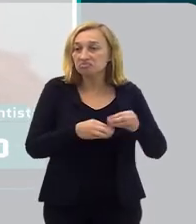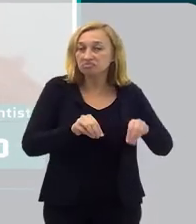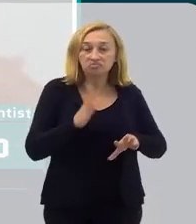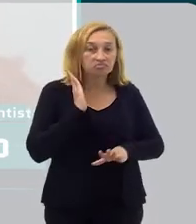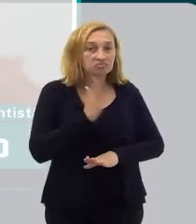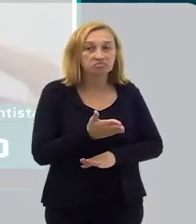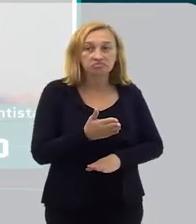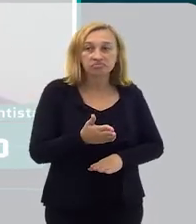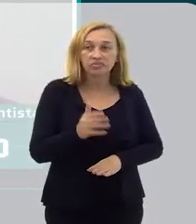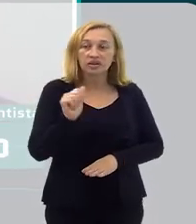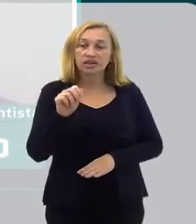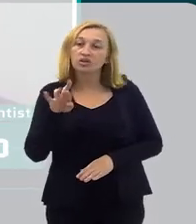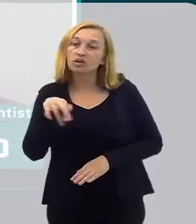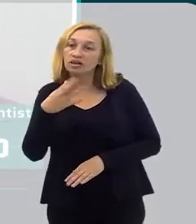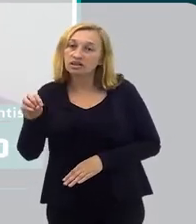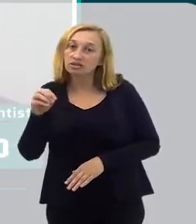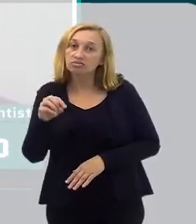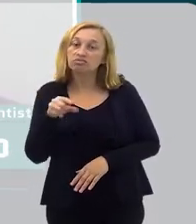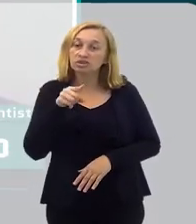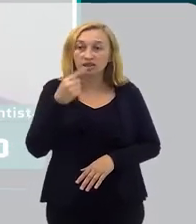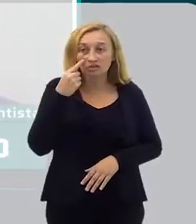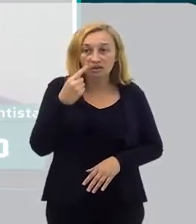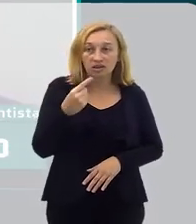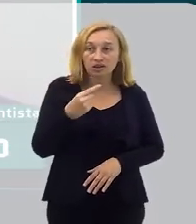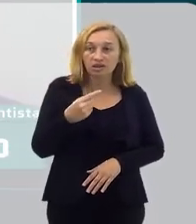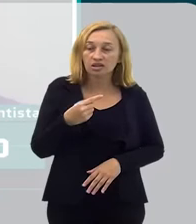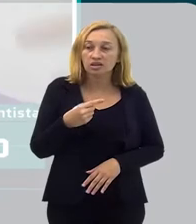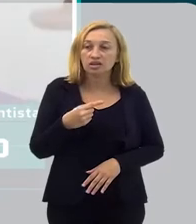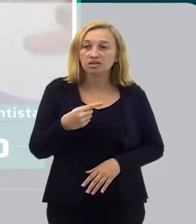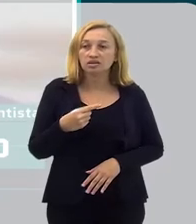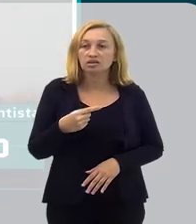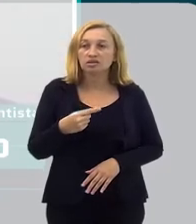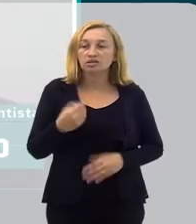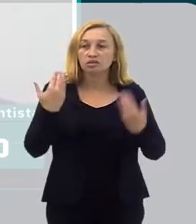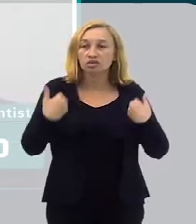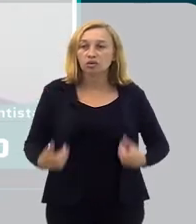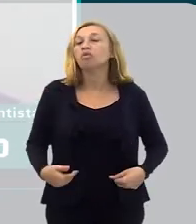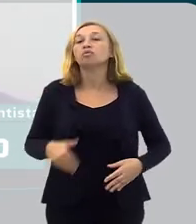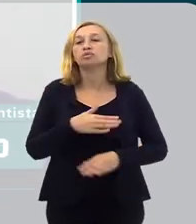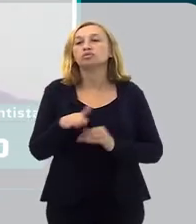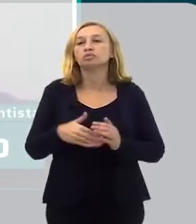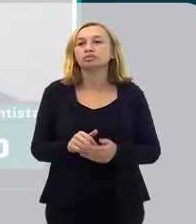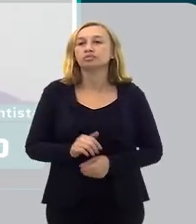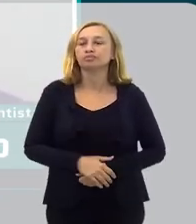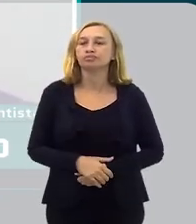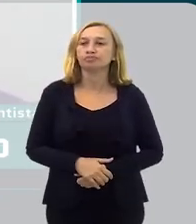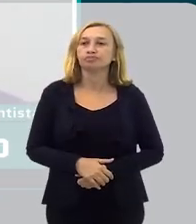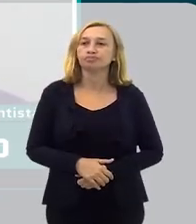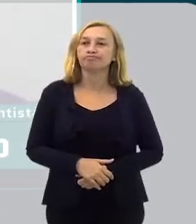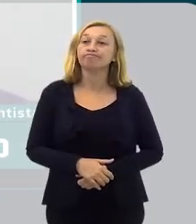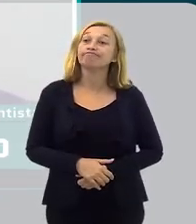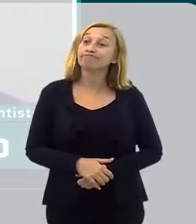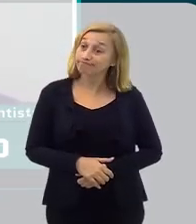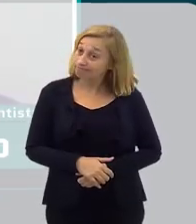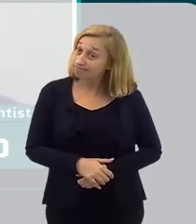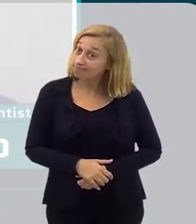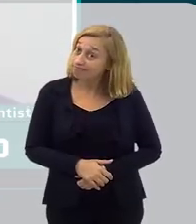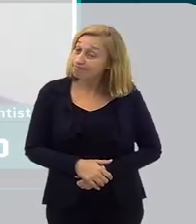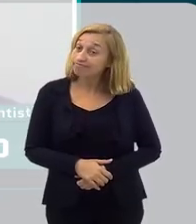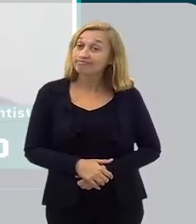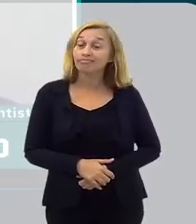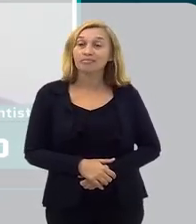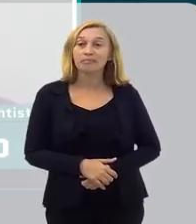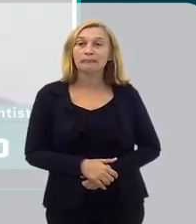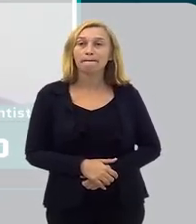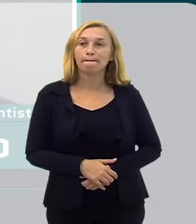diretamente a articulação, que aí você tem envolvimento do organismo completo. Pois é.